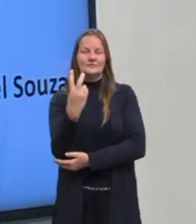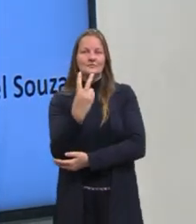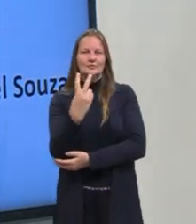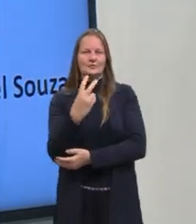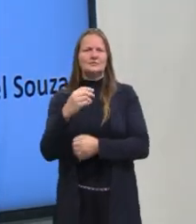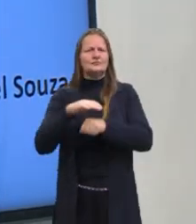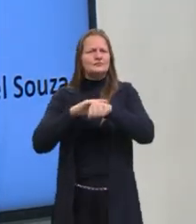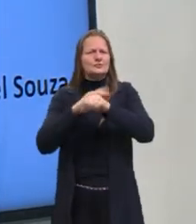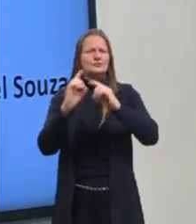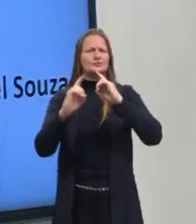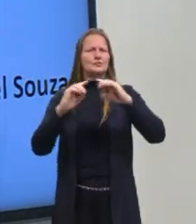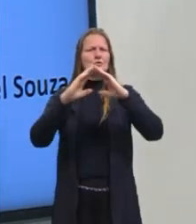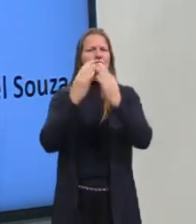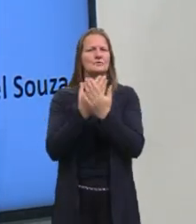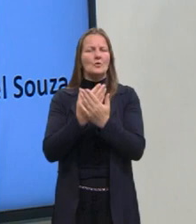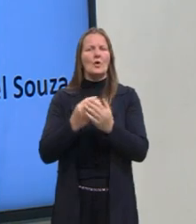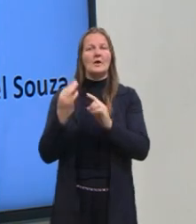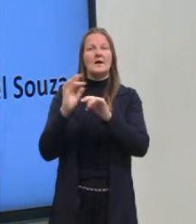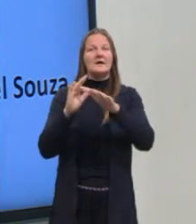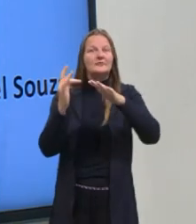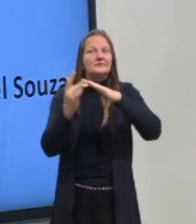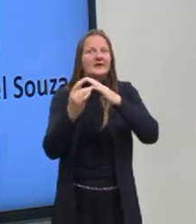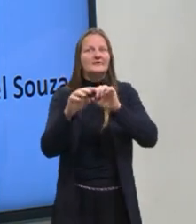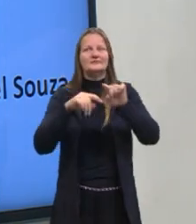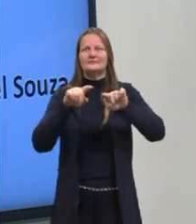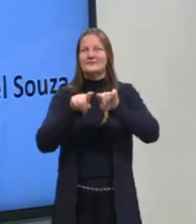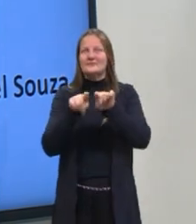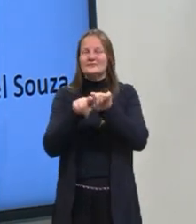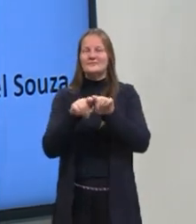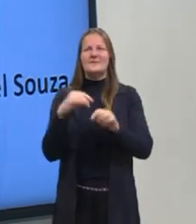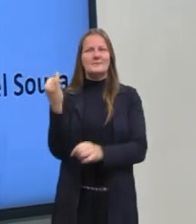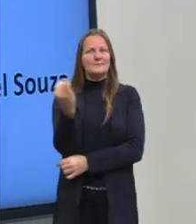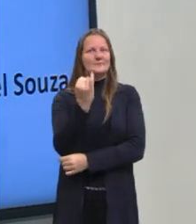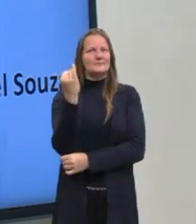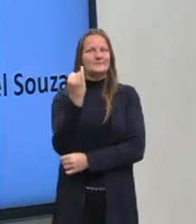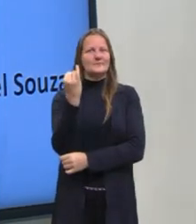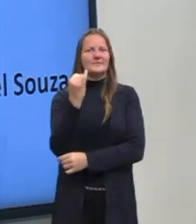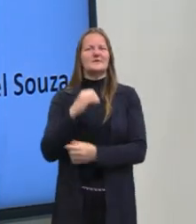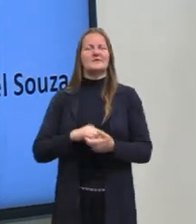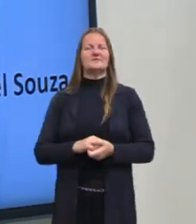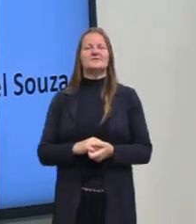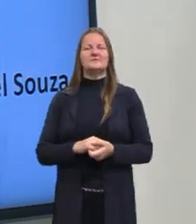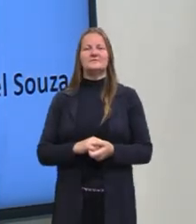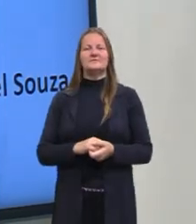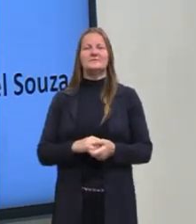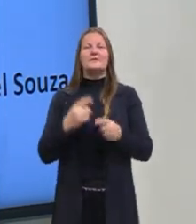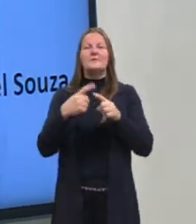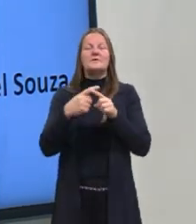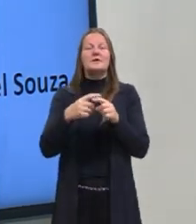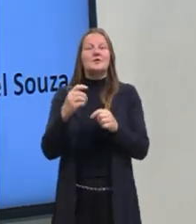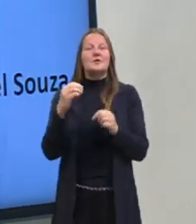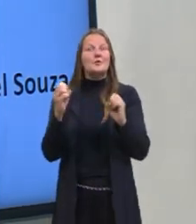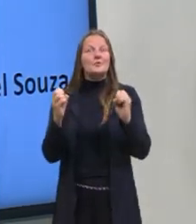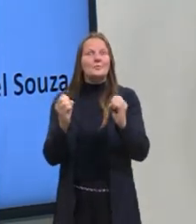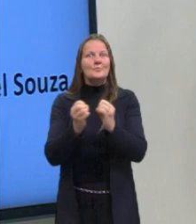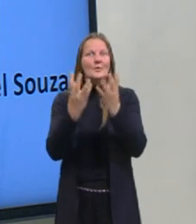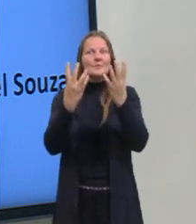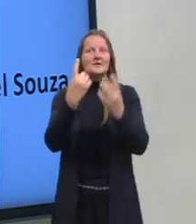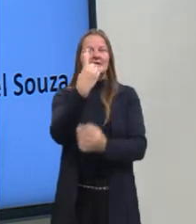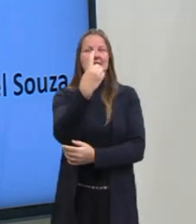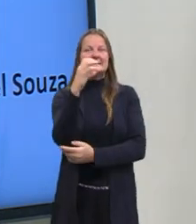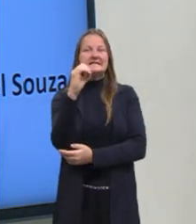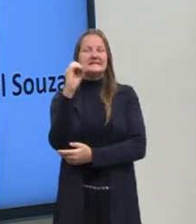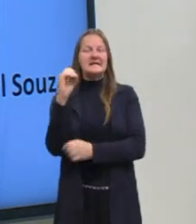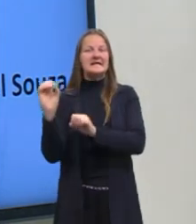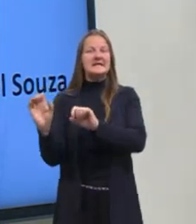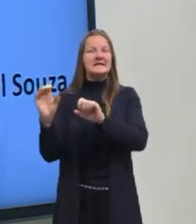discutido na tua escola, nas redes sociais e em vários nichos de debate, porque nós comemoramos os 100 anos